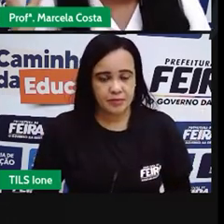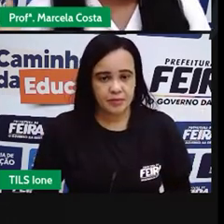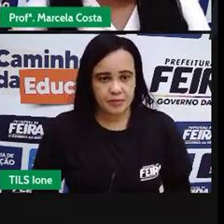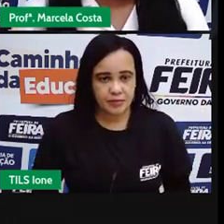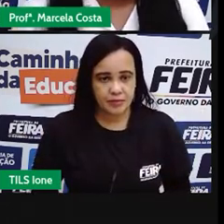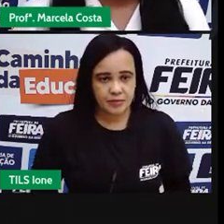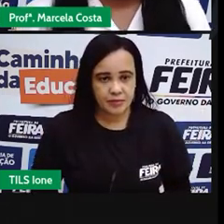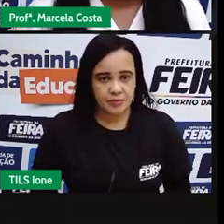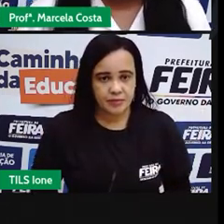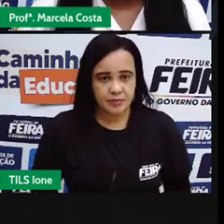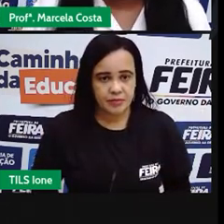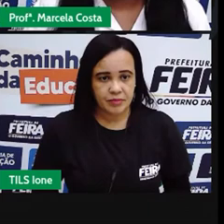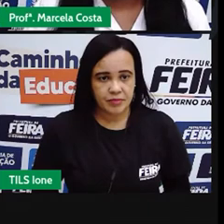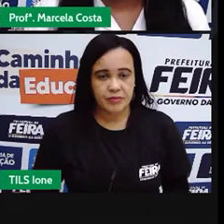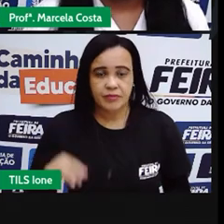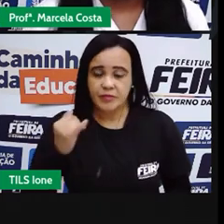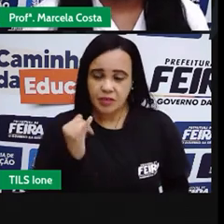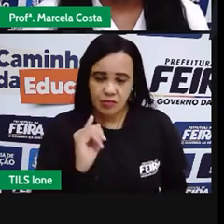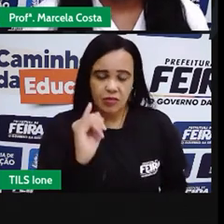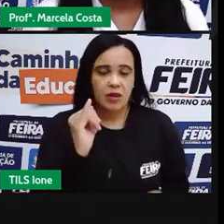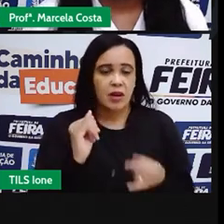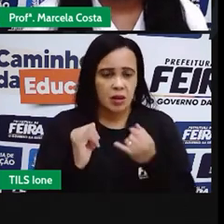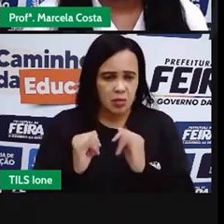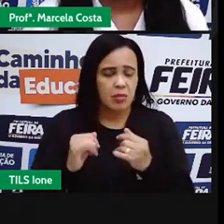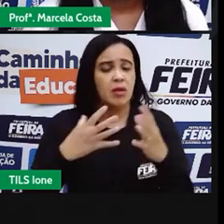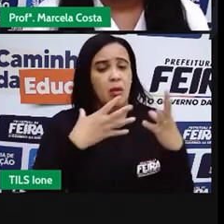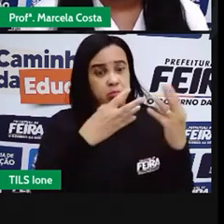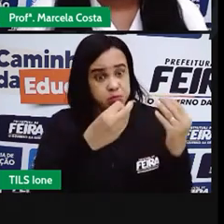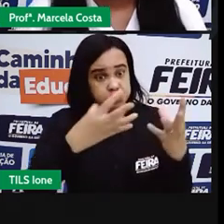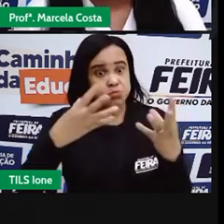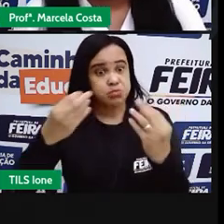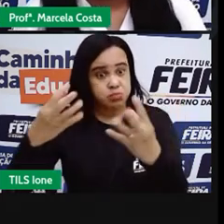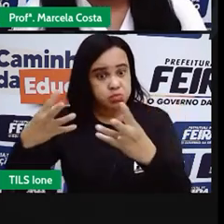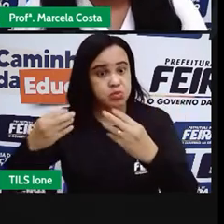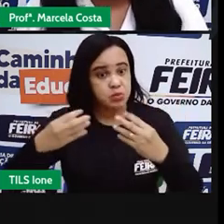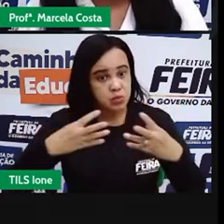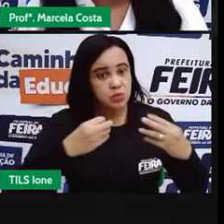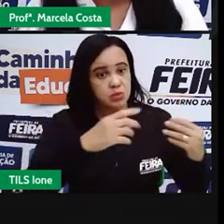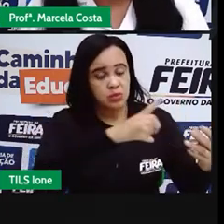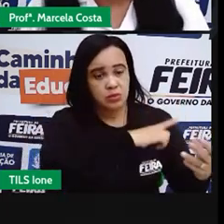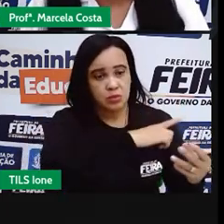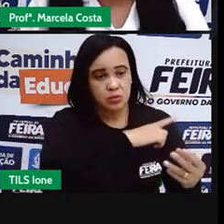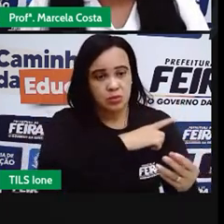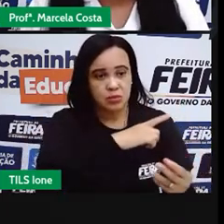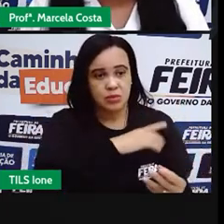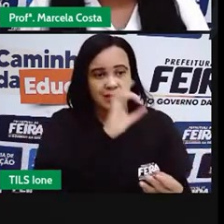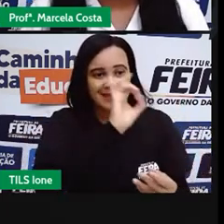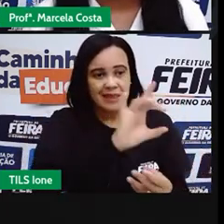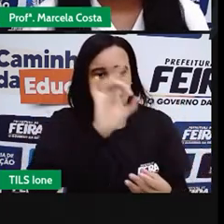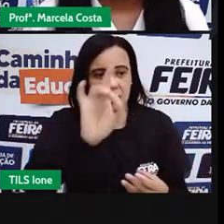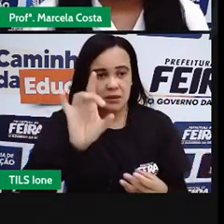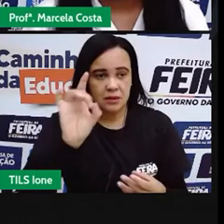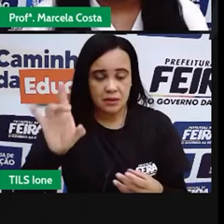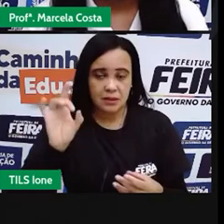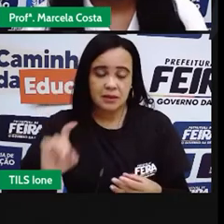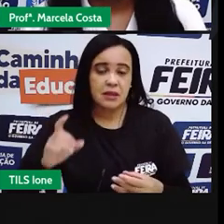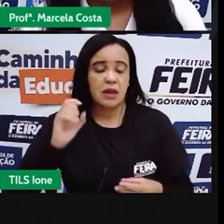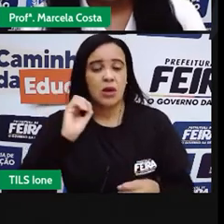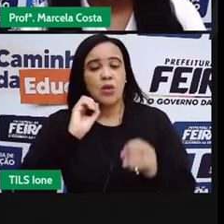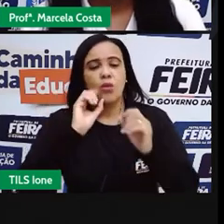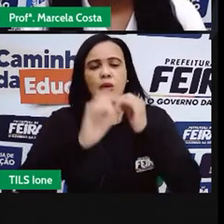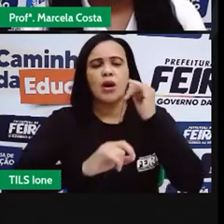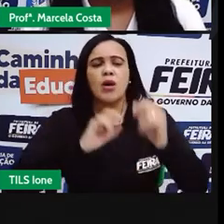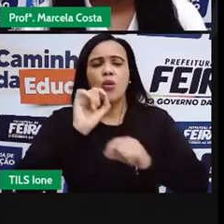existe uma diversidade de fábulas para cada um ensinando um valor moral